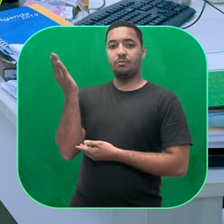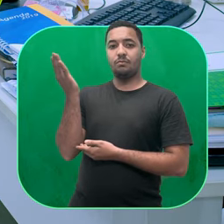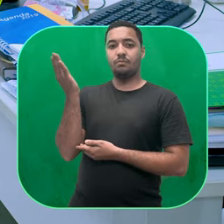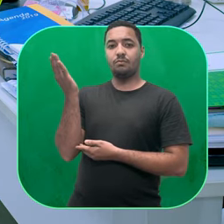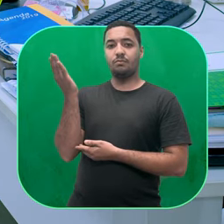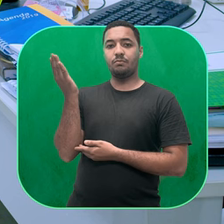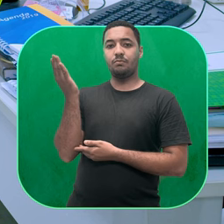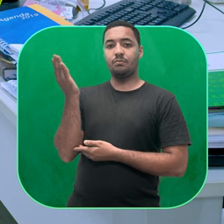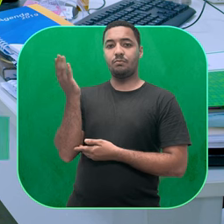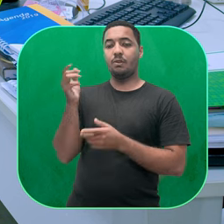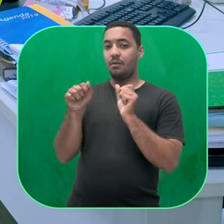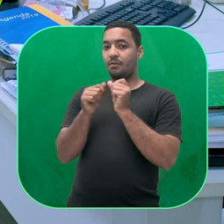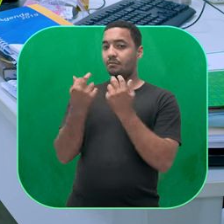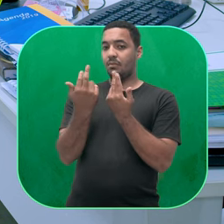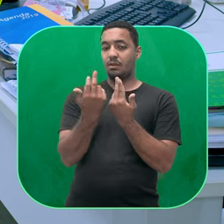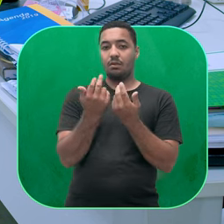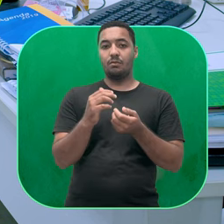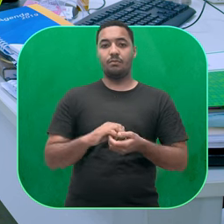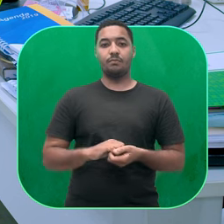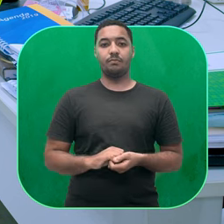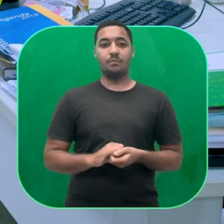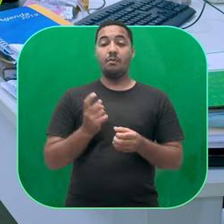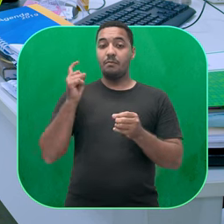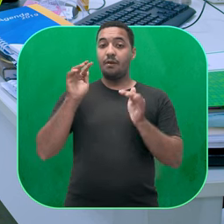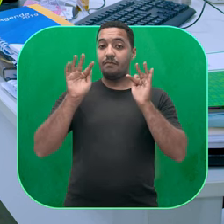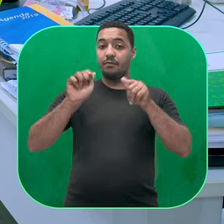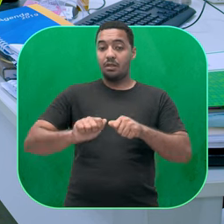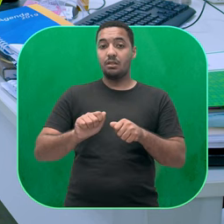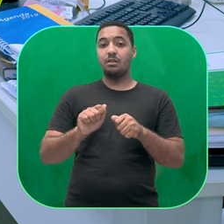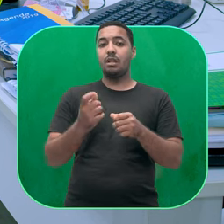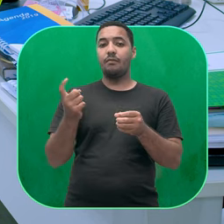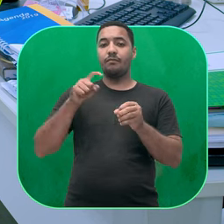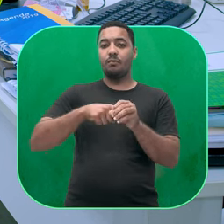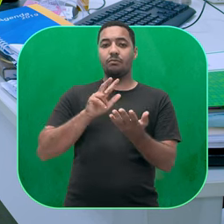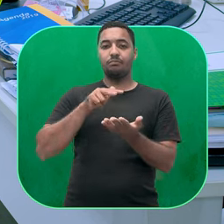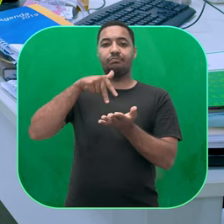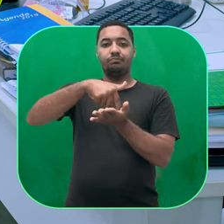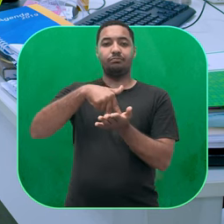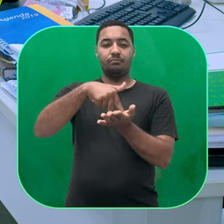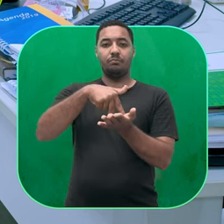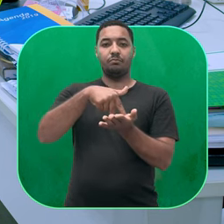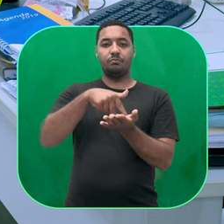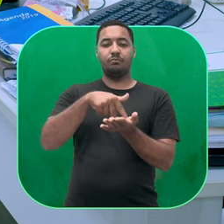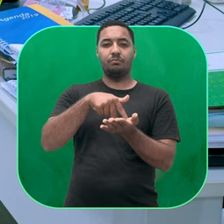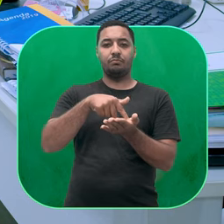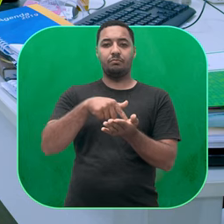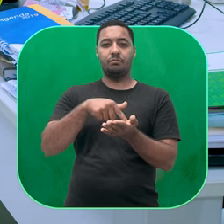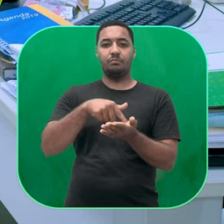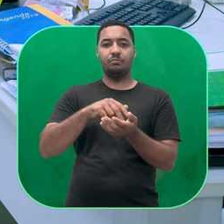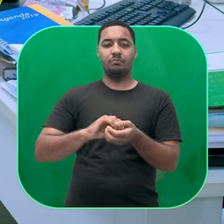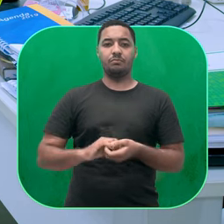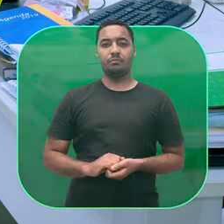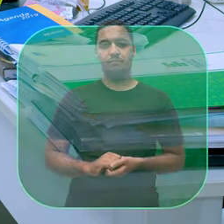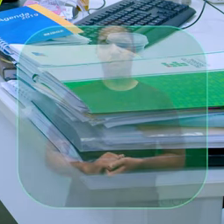joelhos, apoie suas mãos na lombar. Incline o tronco levemente para trás e olhe para cima. Para finalizar, aproxime o queixo do peitoral,